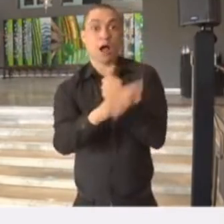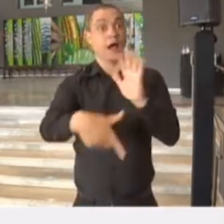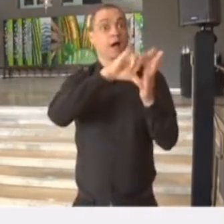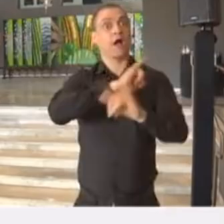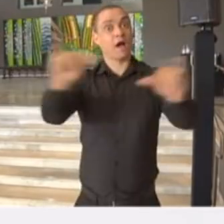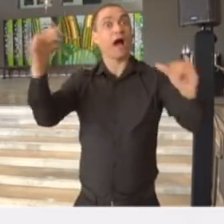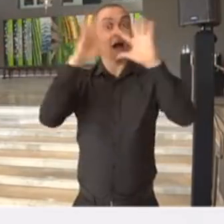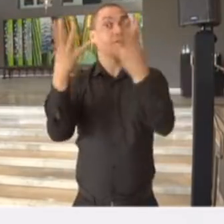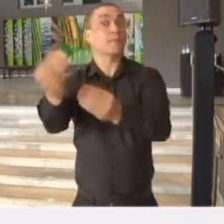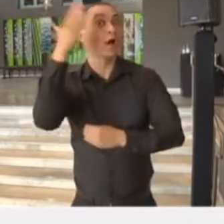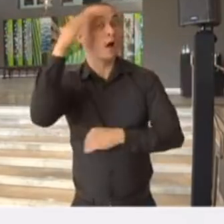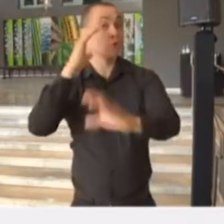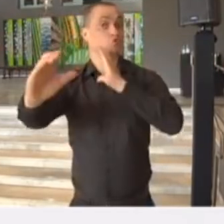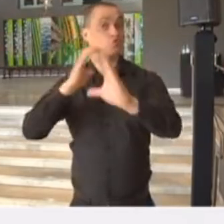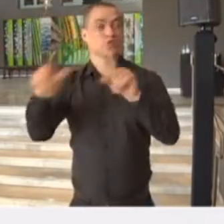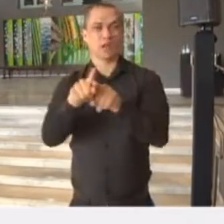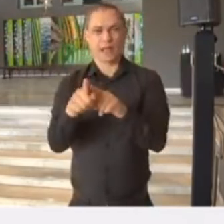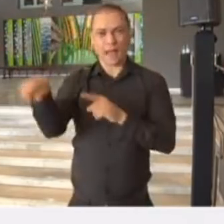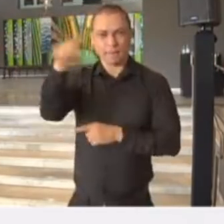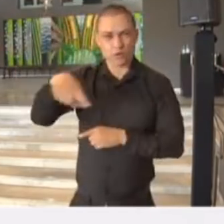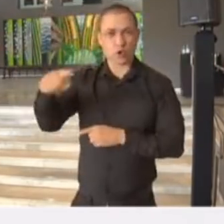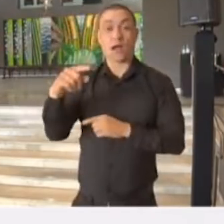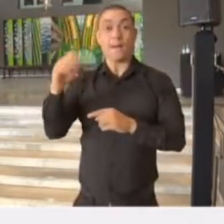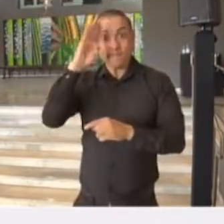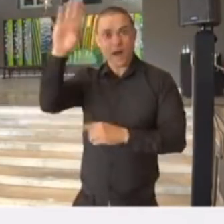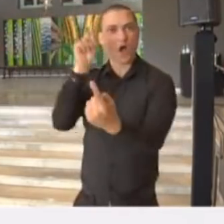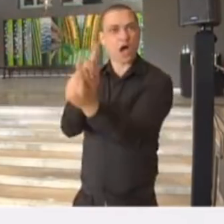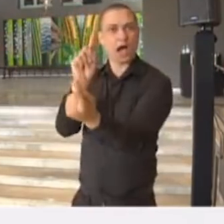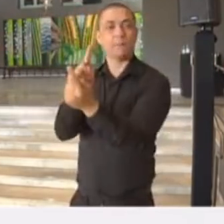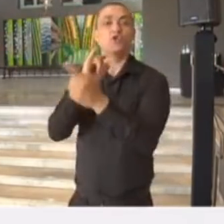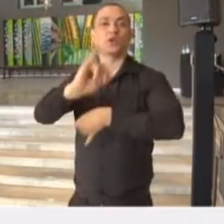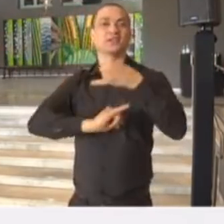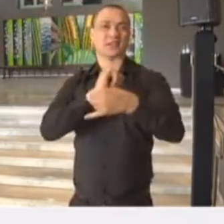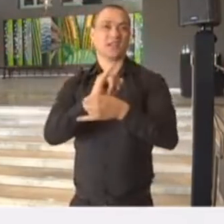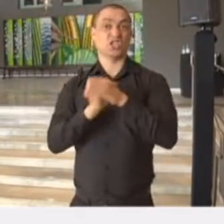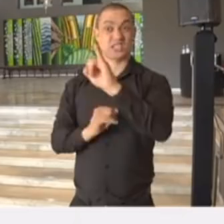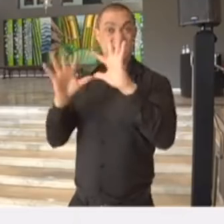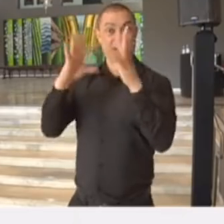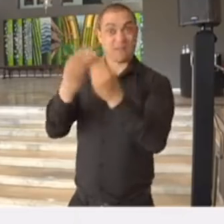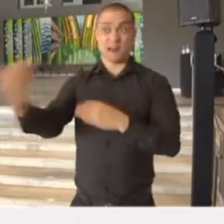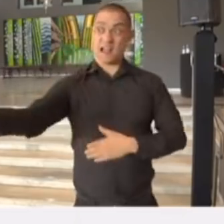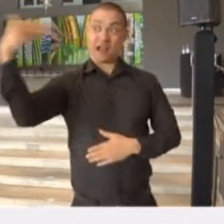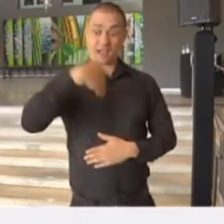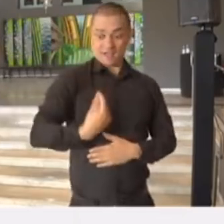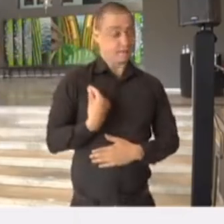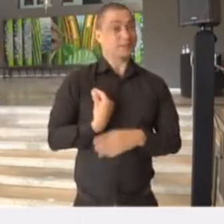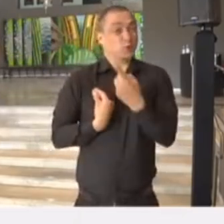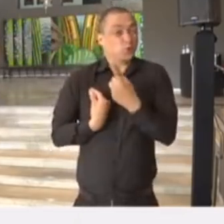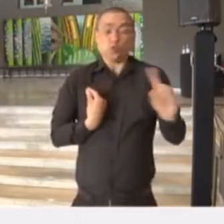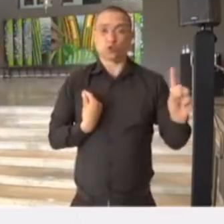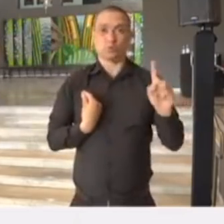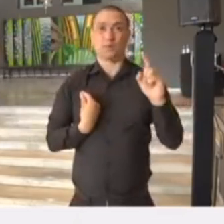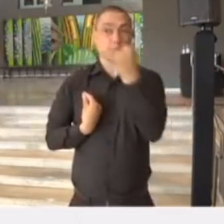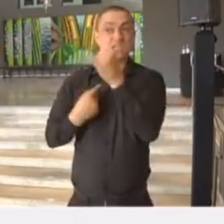o priorizar o atendimento ao público, por canais digitais, só aceitar a família, em último caso, lá na escola, se não é